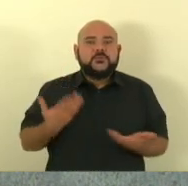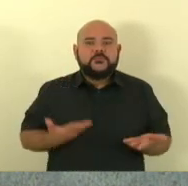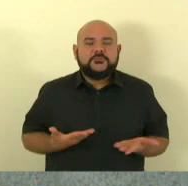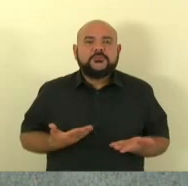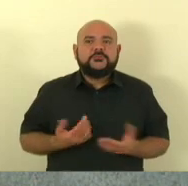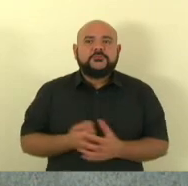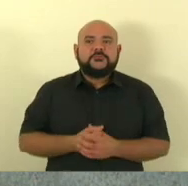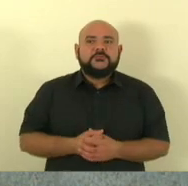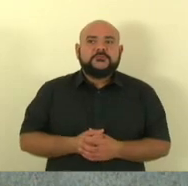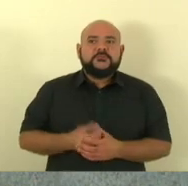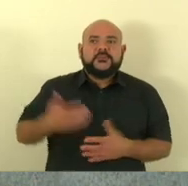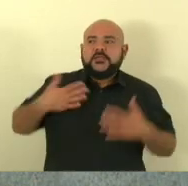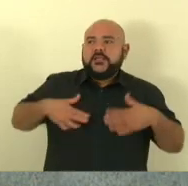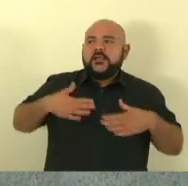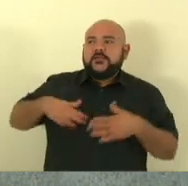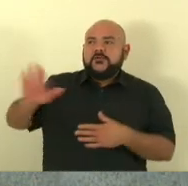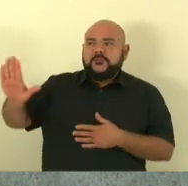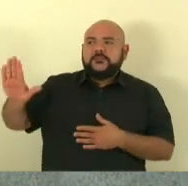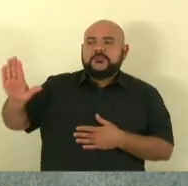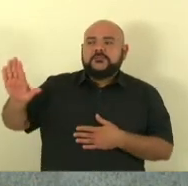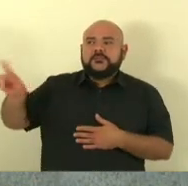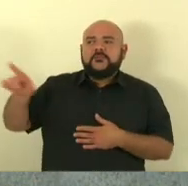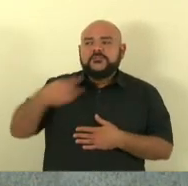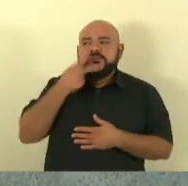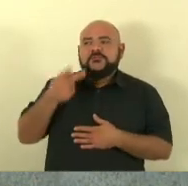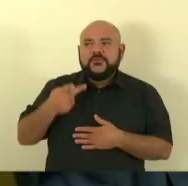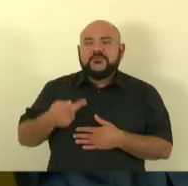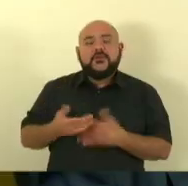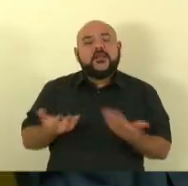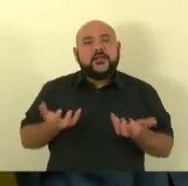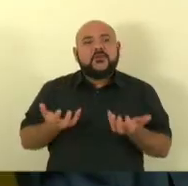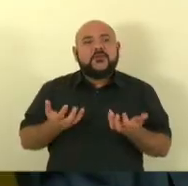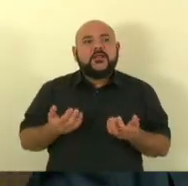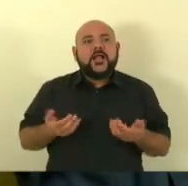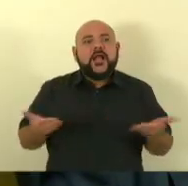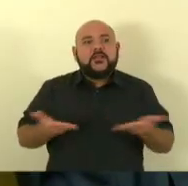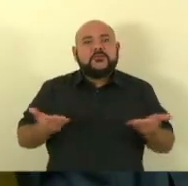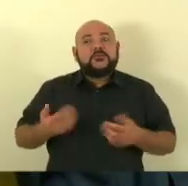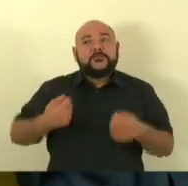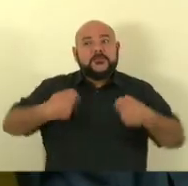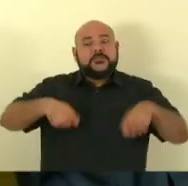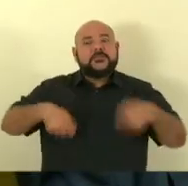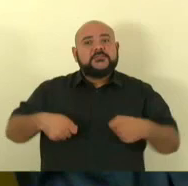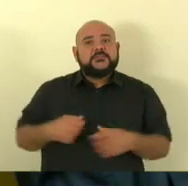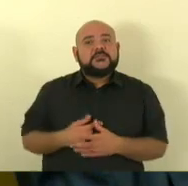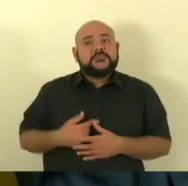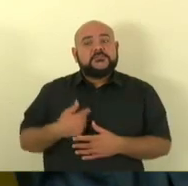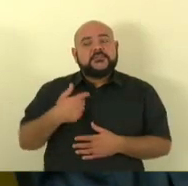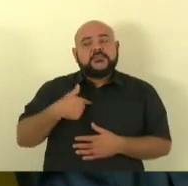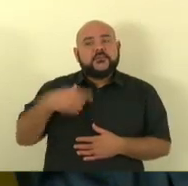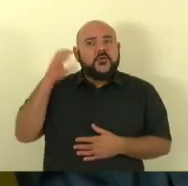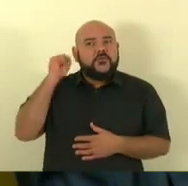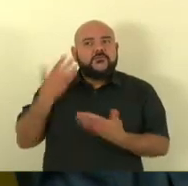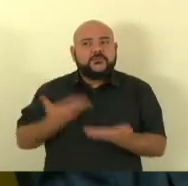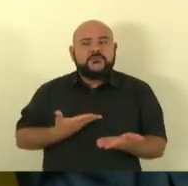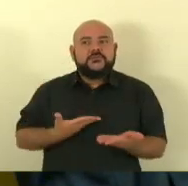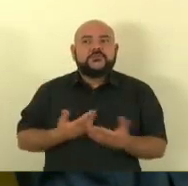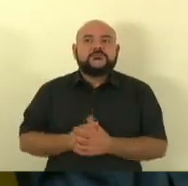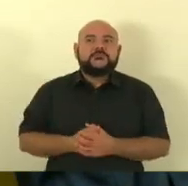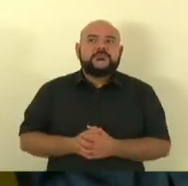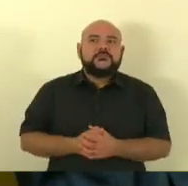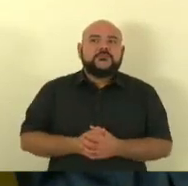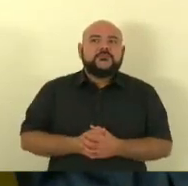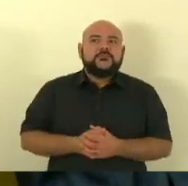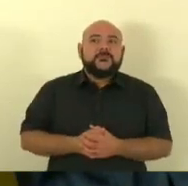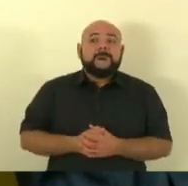senhora a parte também não excelência tem que me ouvir também me respeitar fui eleito como a senhora talvez você tenha pulado nessa